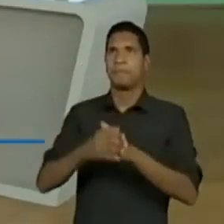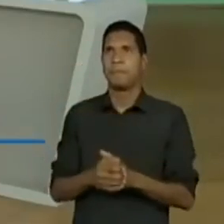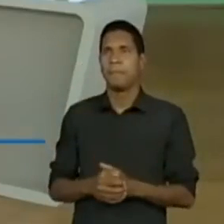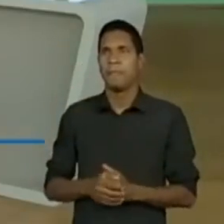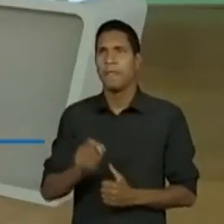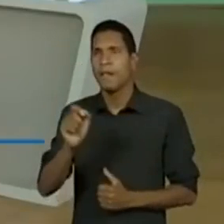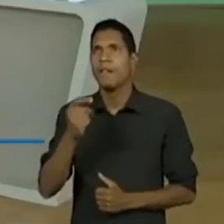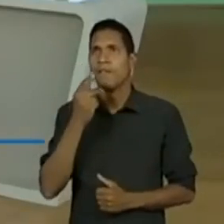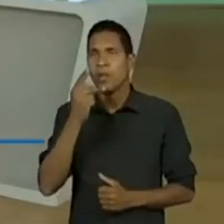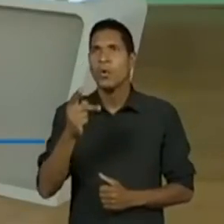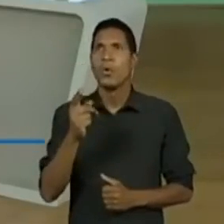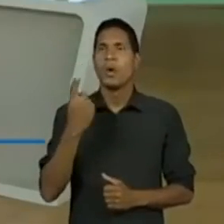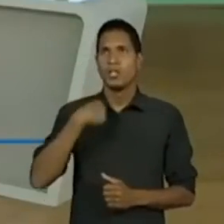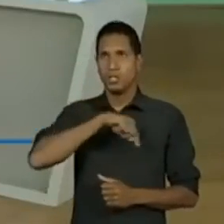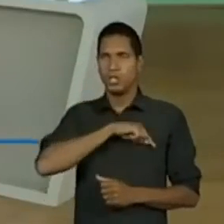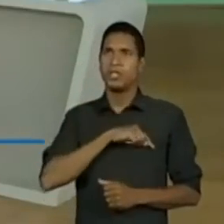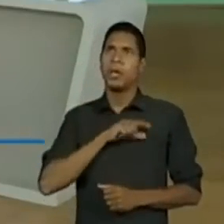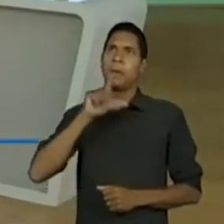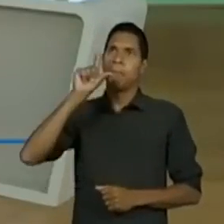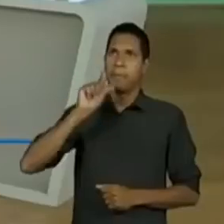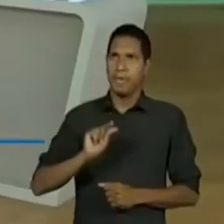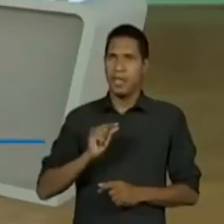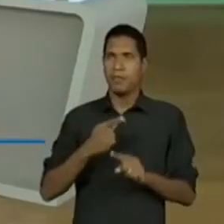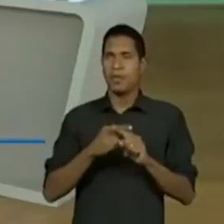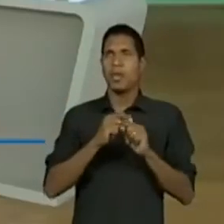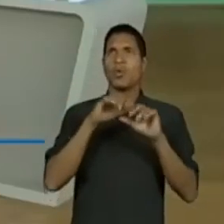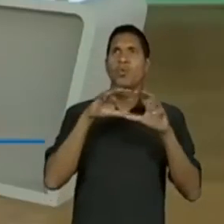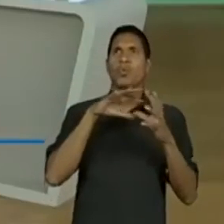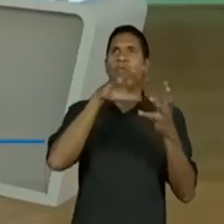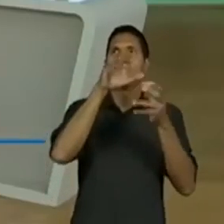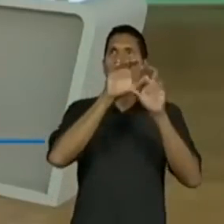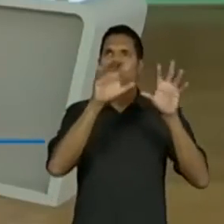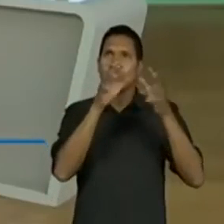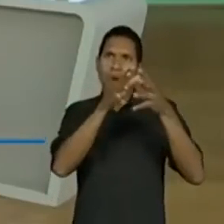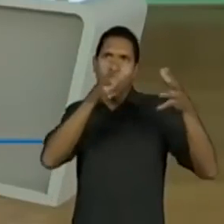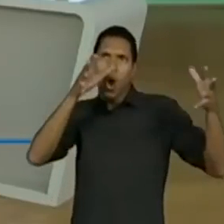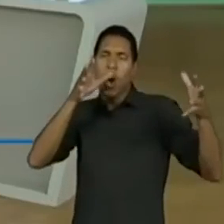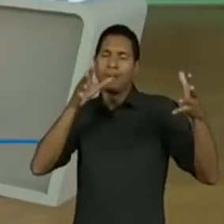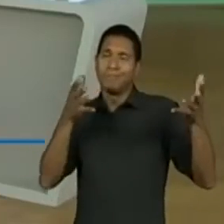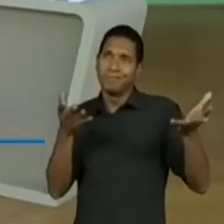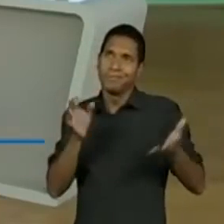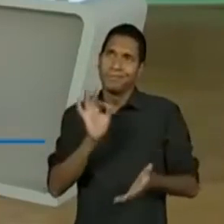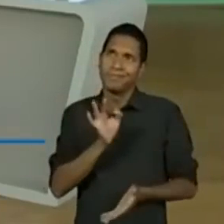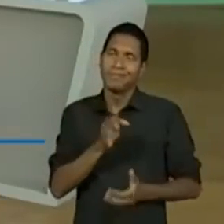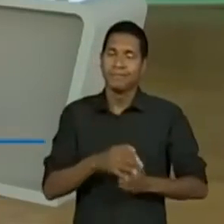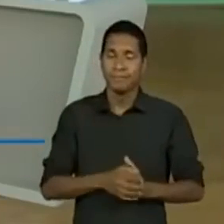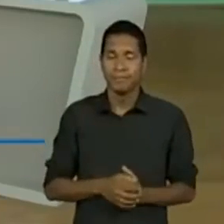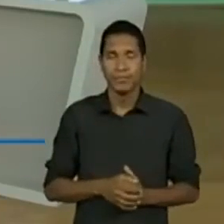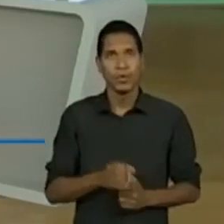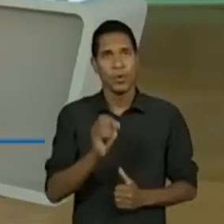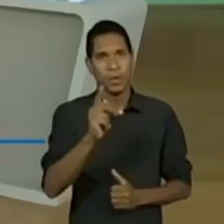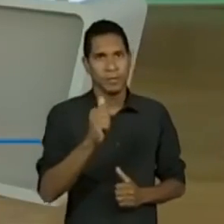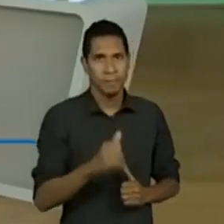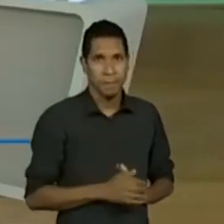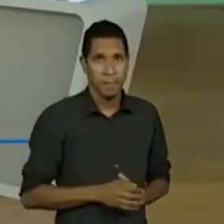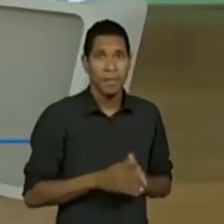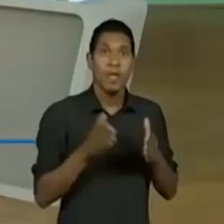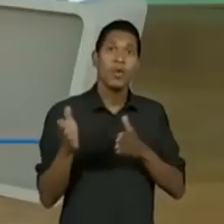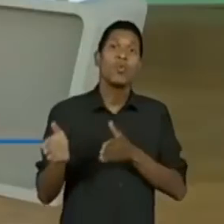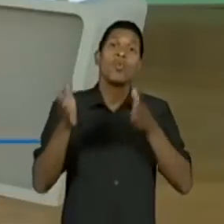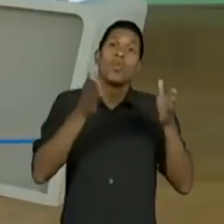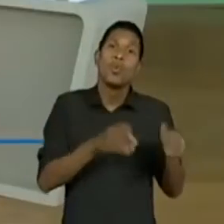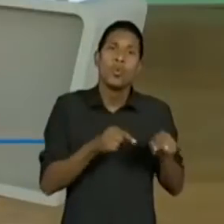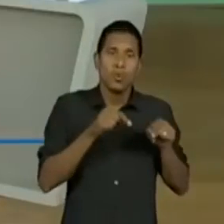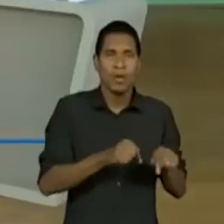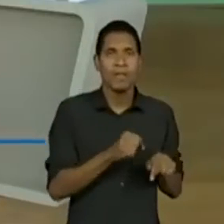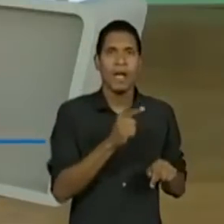pequenos comparados ao tamanho do universo. É verdade. Agora, e aí? Com relação a como uma onda.